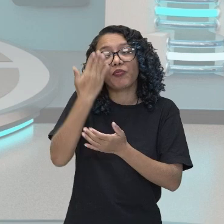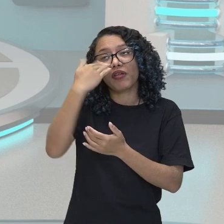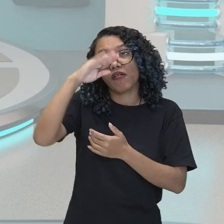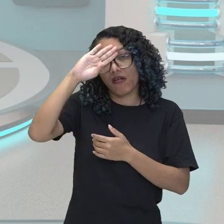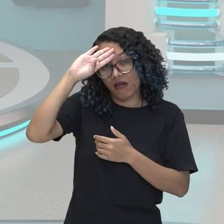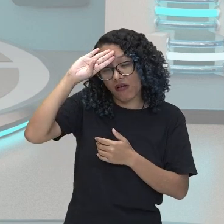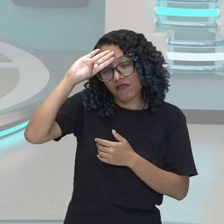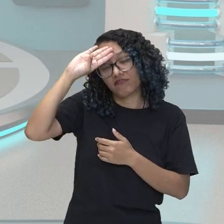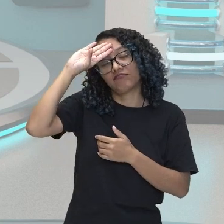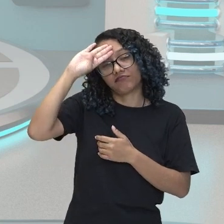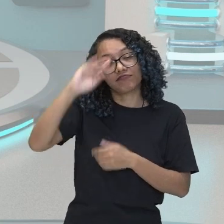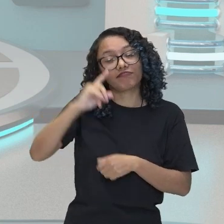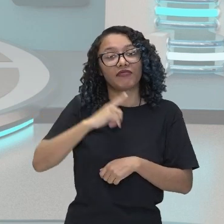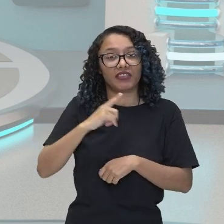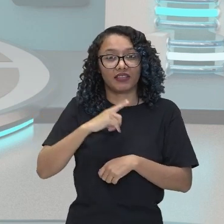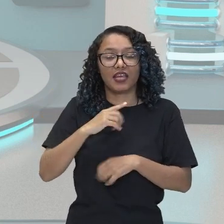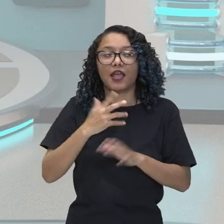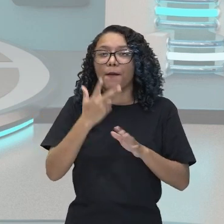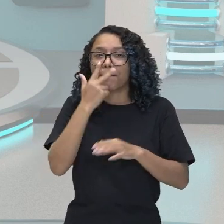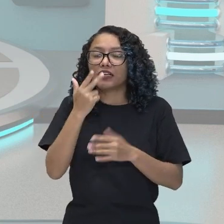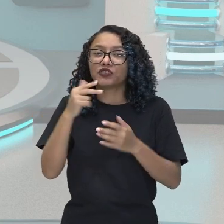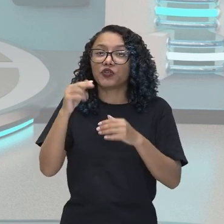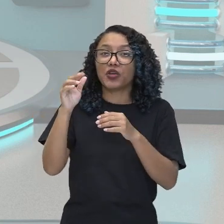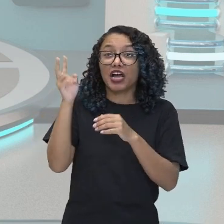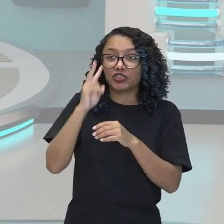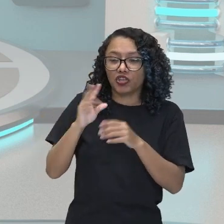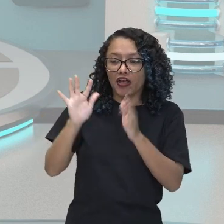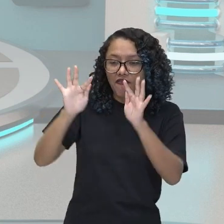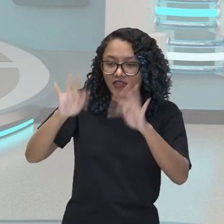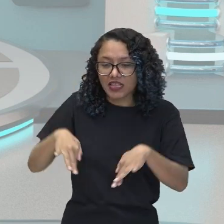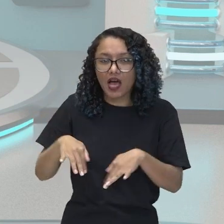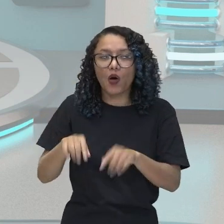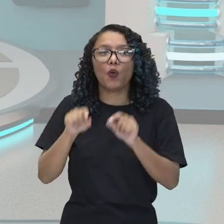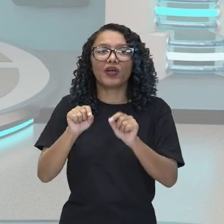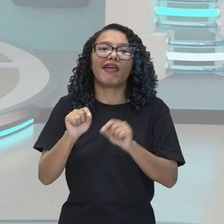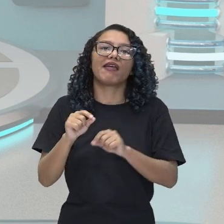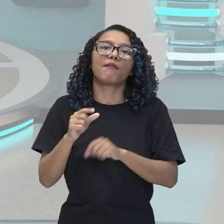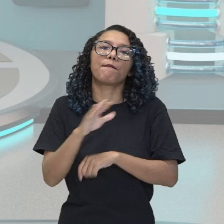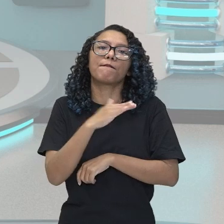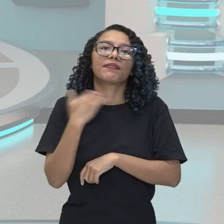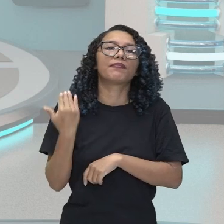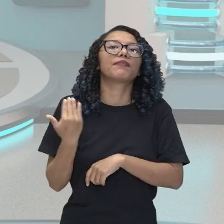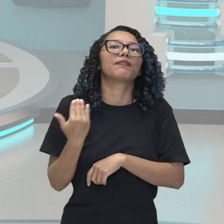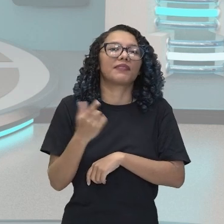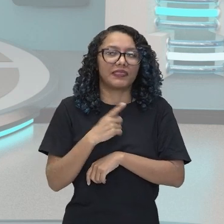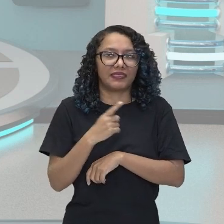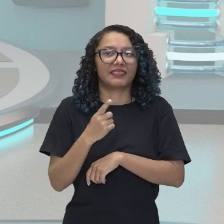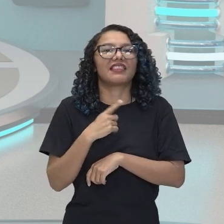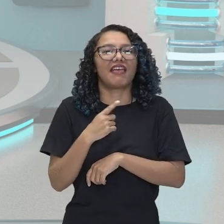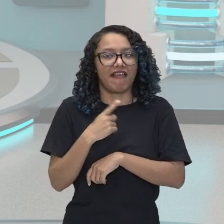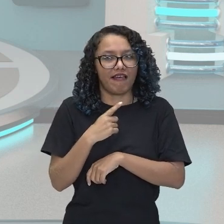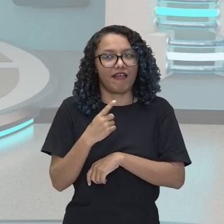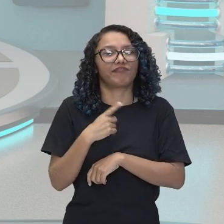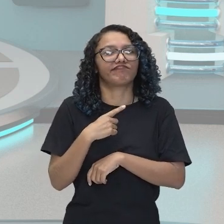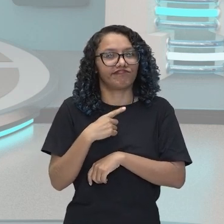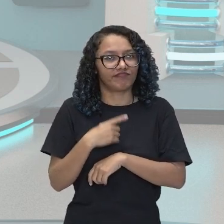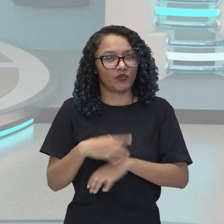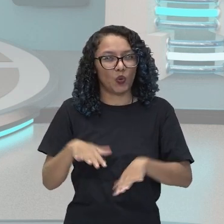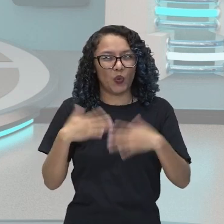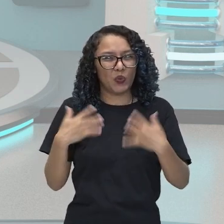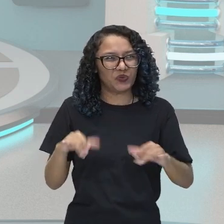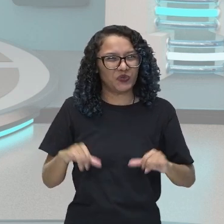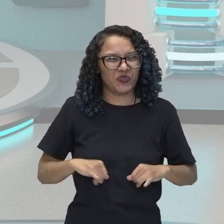final da ópera morte, certo? Um drama muito grande. Então, vamos